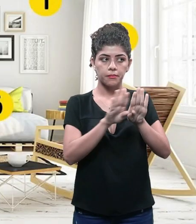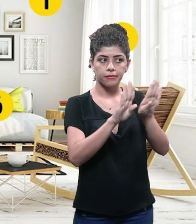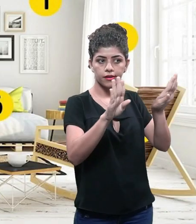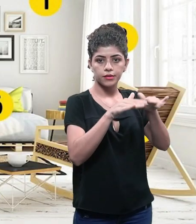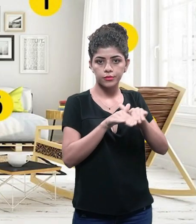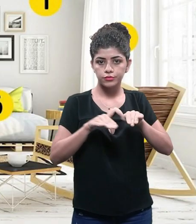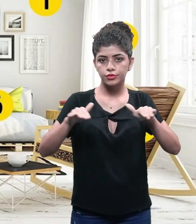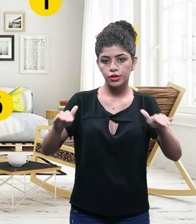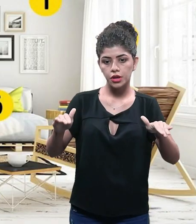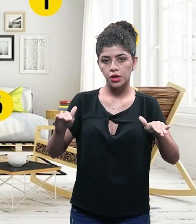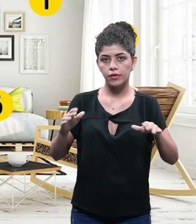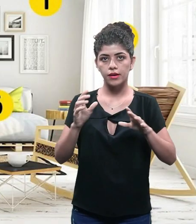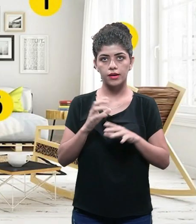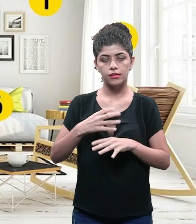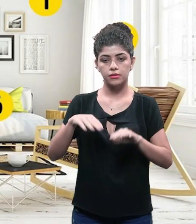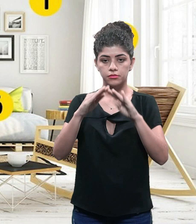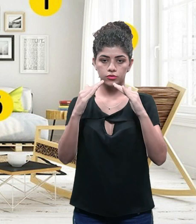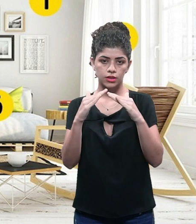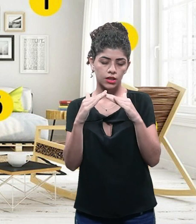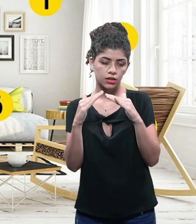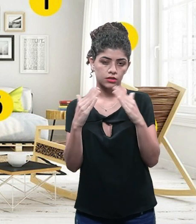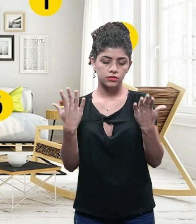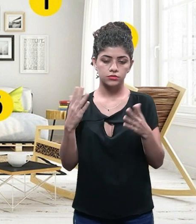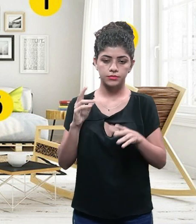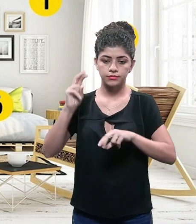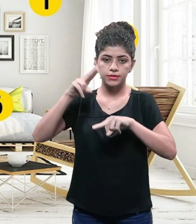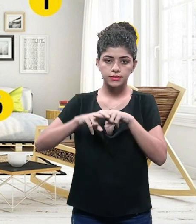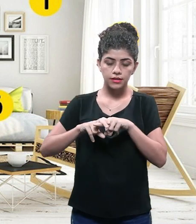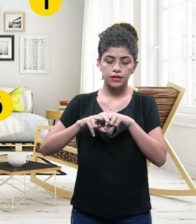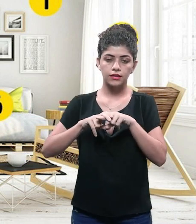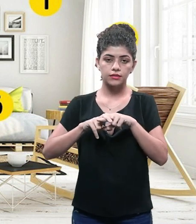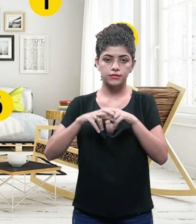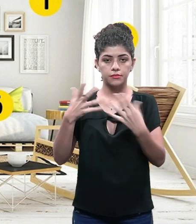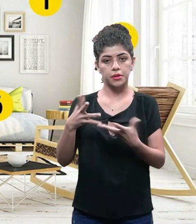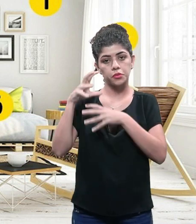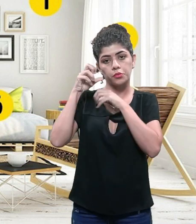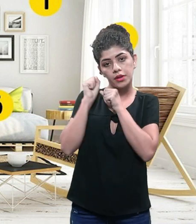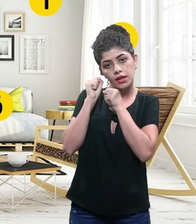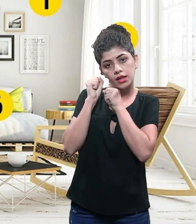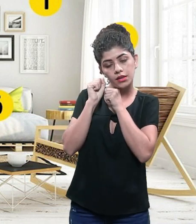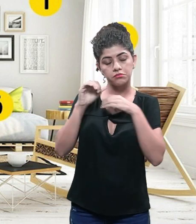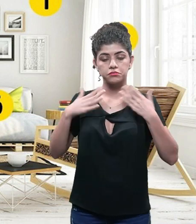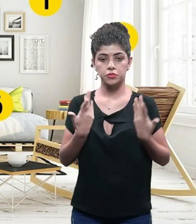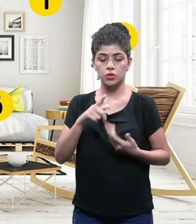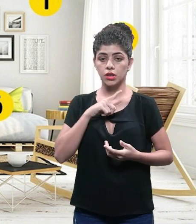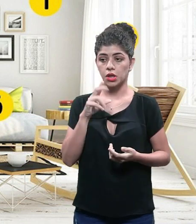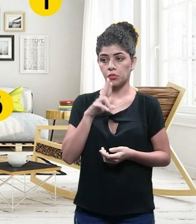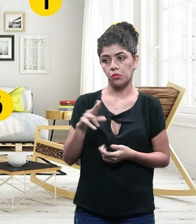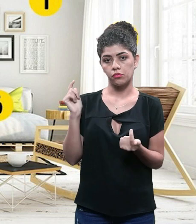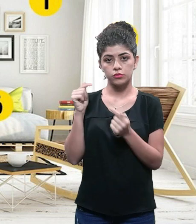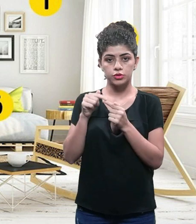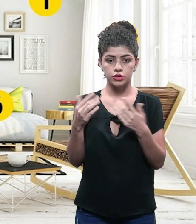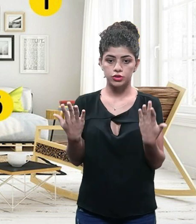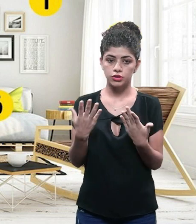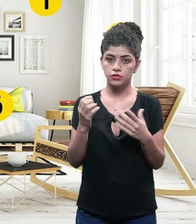É para parede, é para chão, é para teto, certo? É para se sentar, é para ele ter alguma